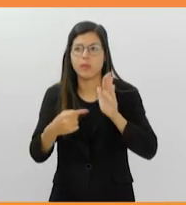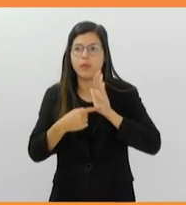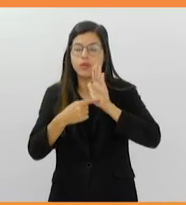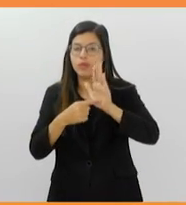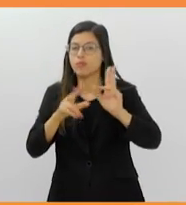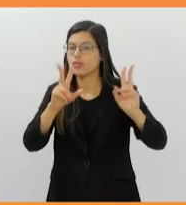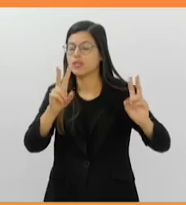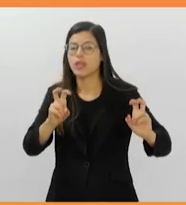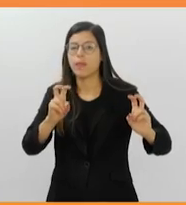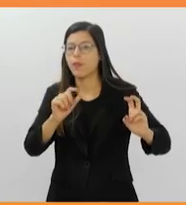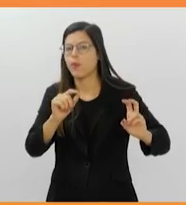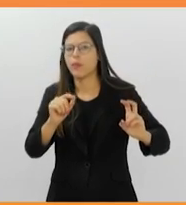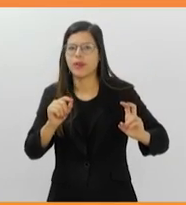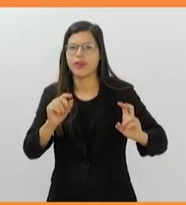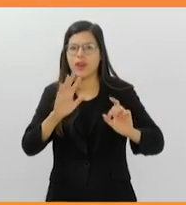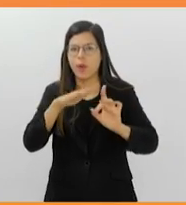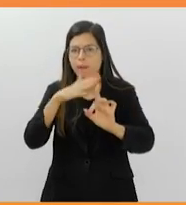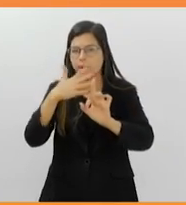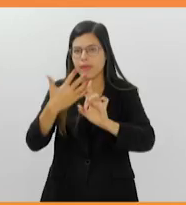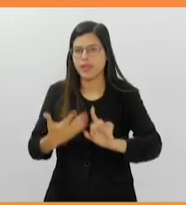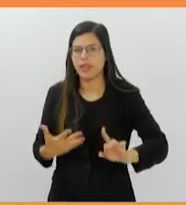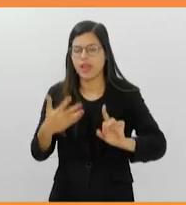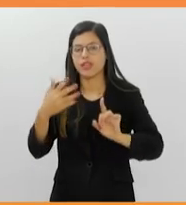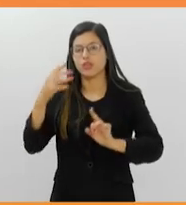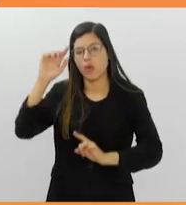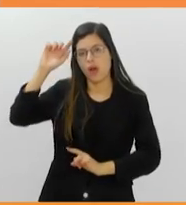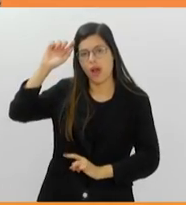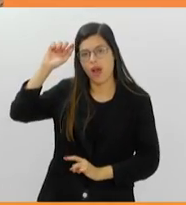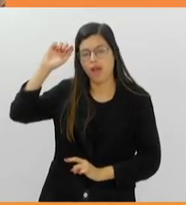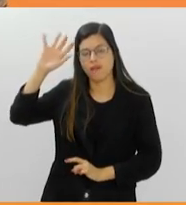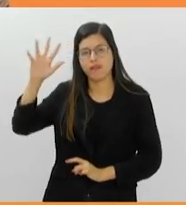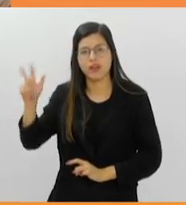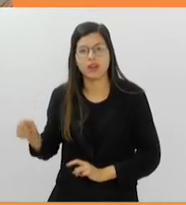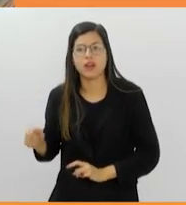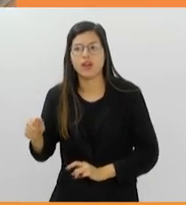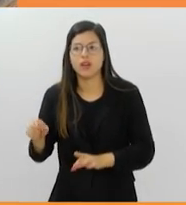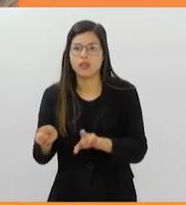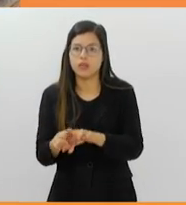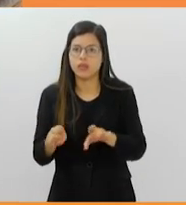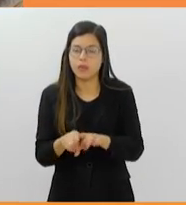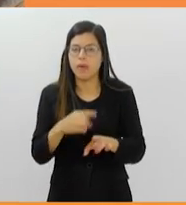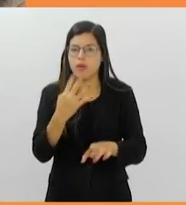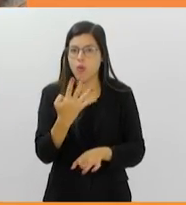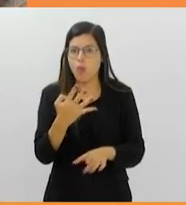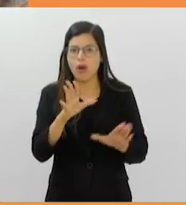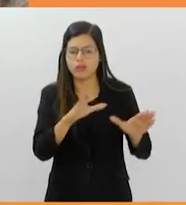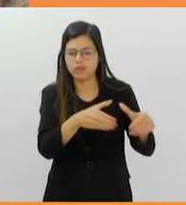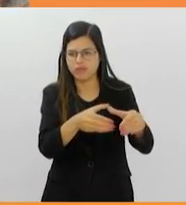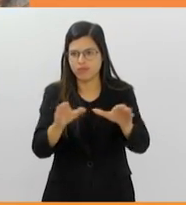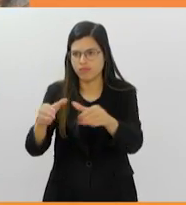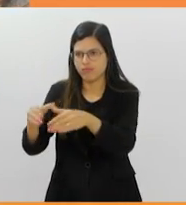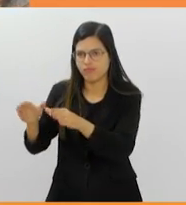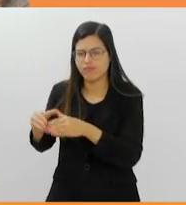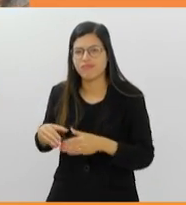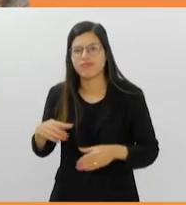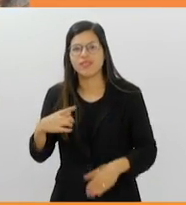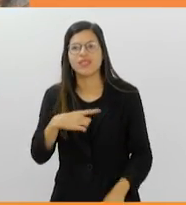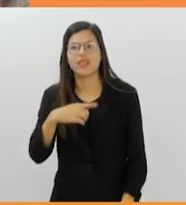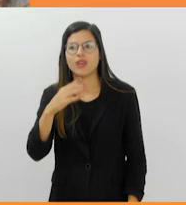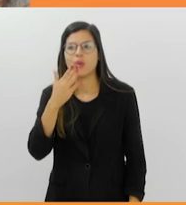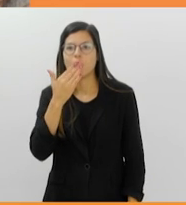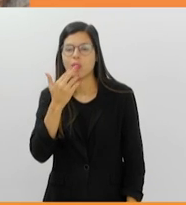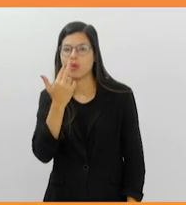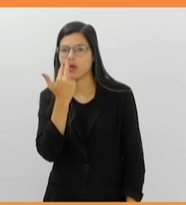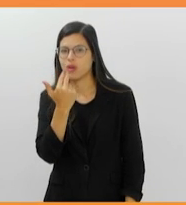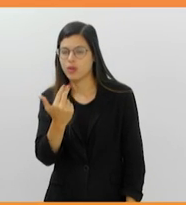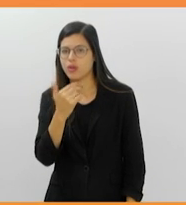tema da exposição é uma homenagem aos africanos e aos quatro quilombos que existiram na área. O jongo, a culinária típica, o idioma